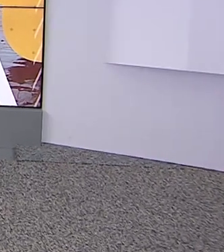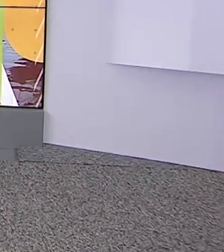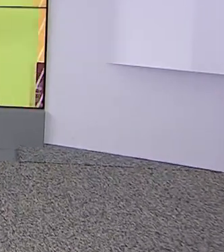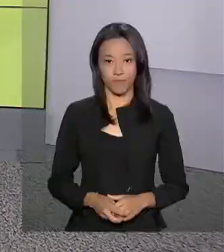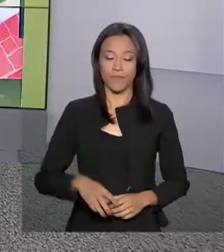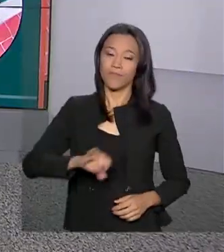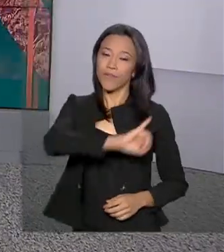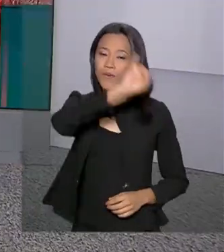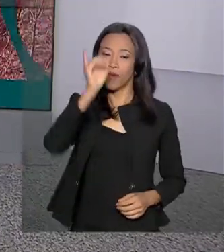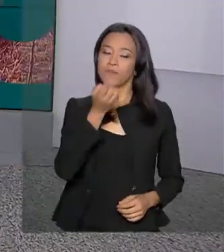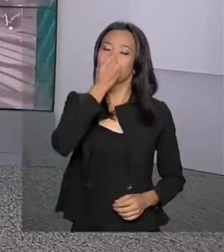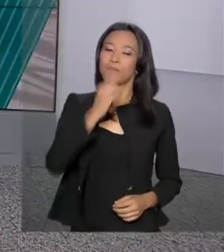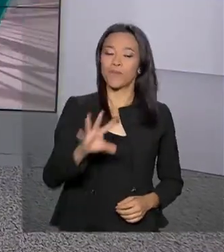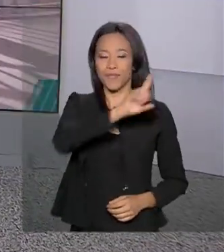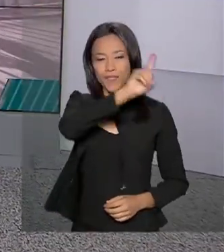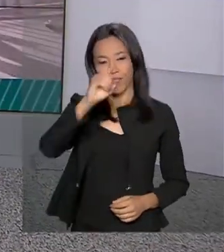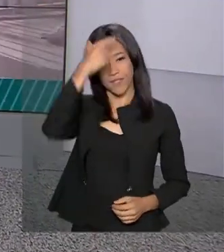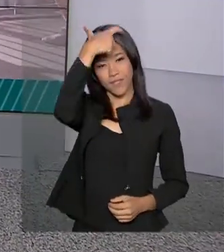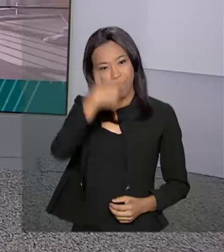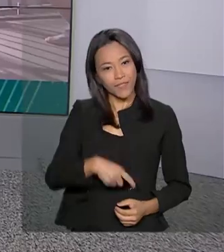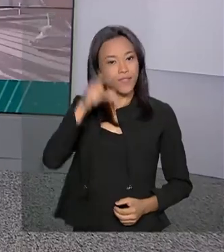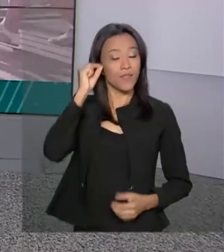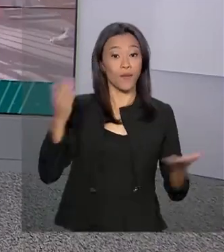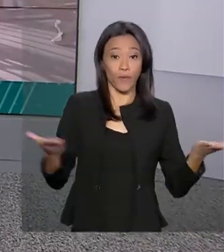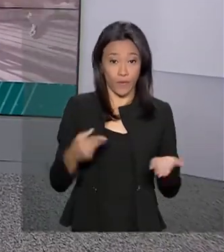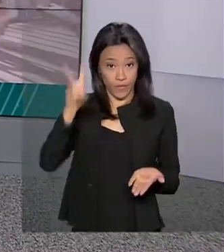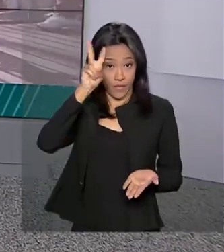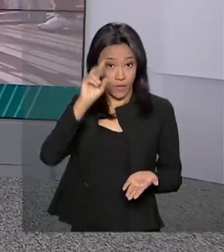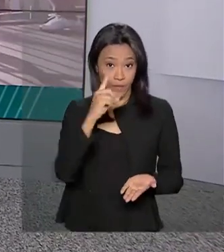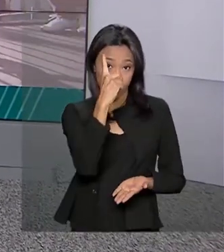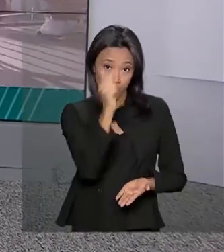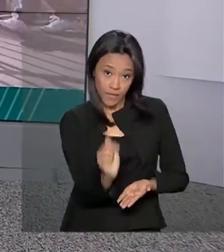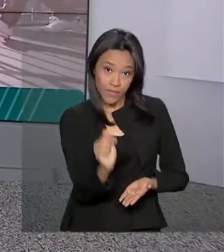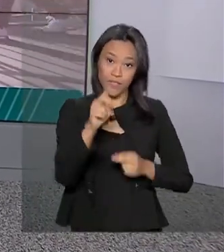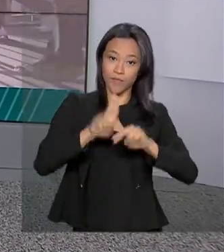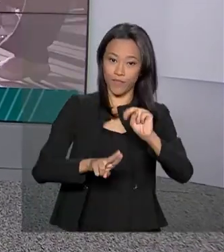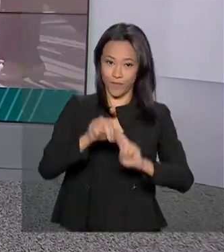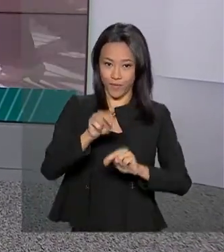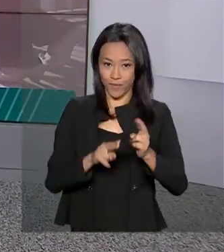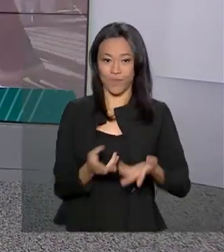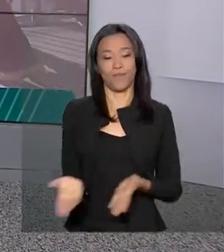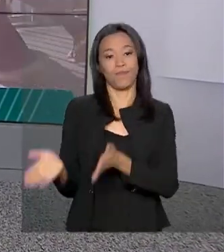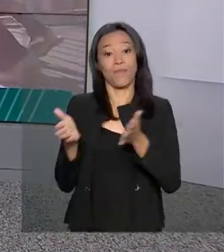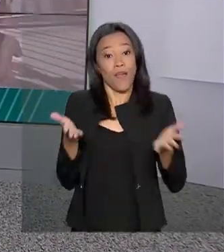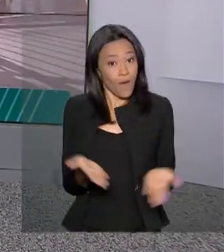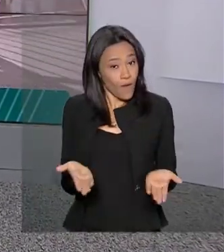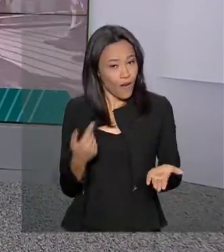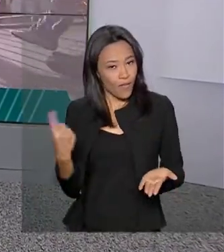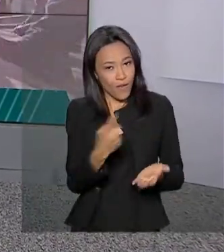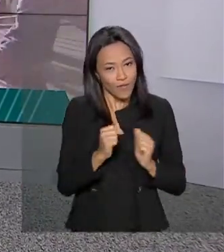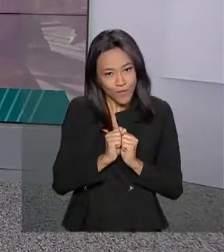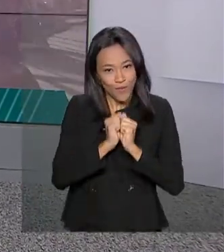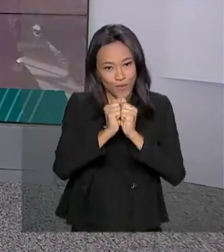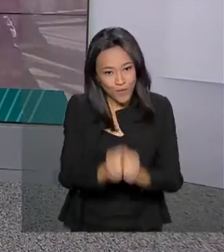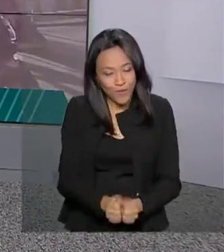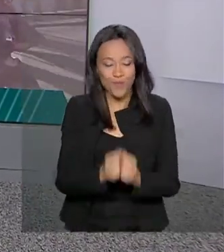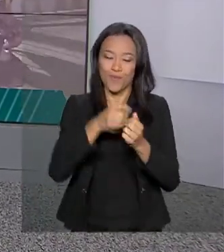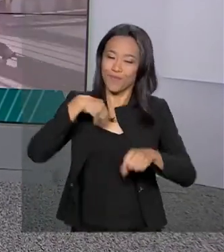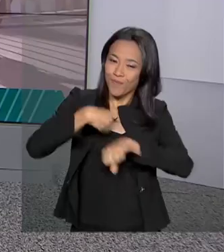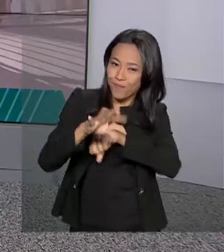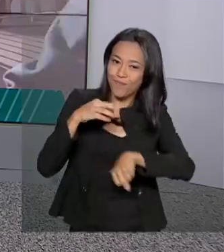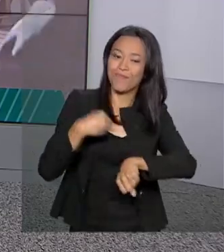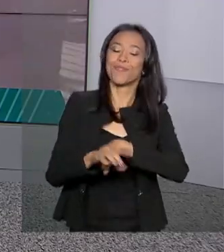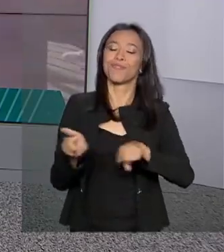Olá, muito bom dia. Eu sou Carla Bate, hoje é segunda-feira, 17 de junho. A partir de agora, estamos juntos no Brasil em Dia, com